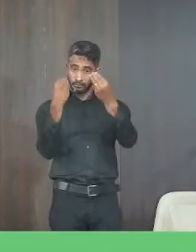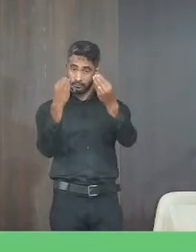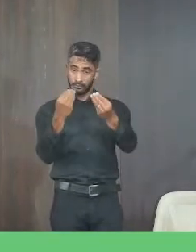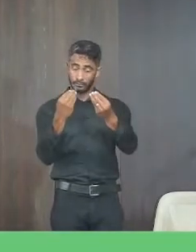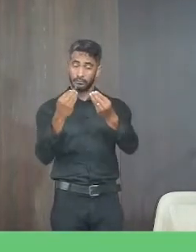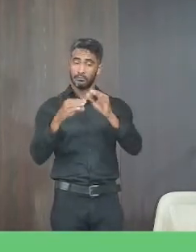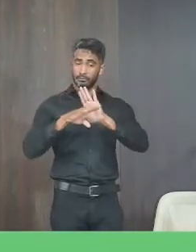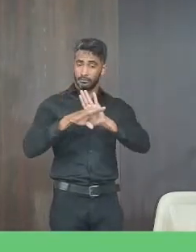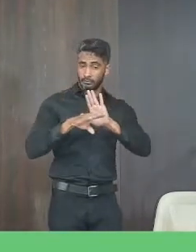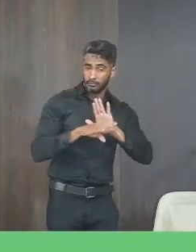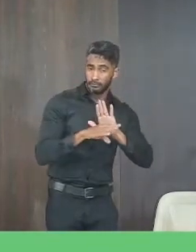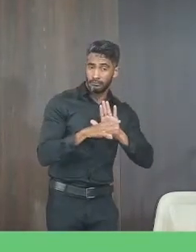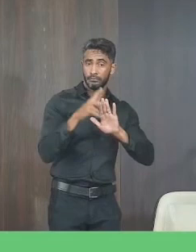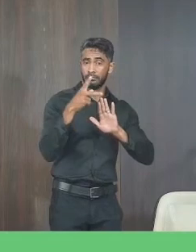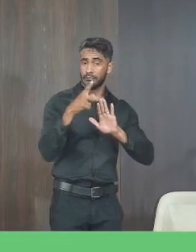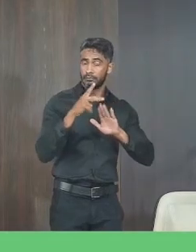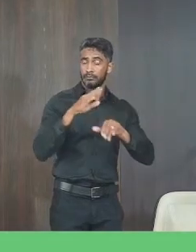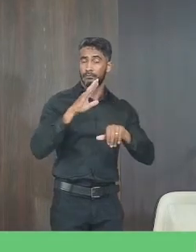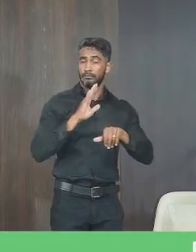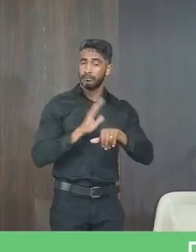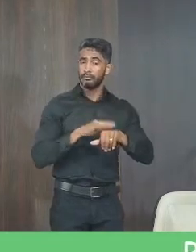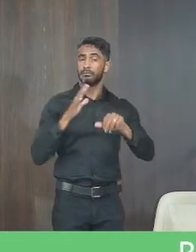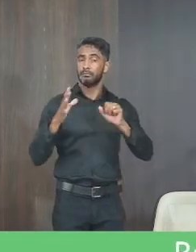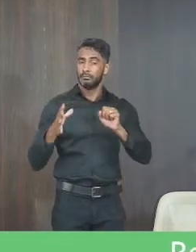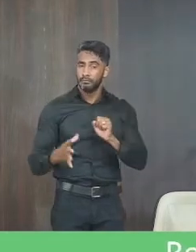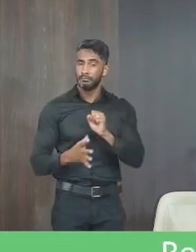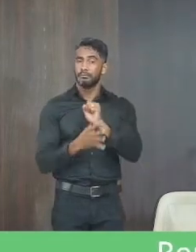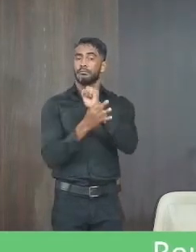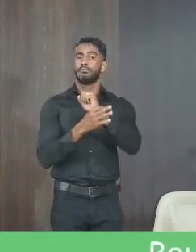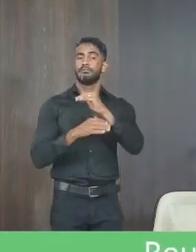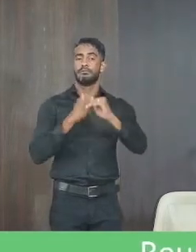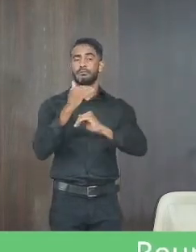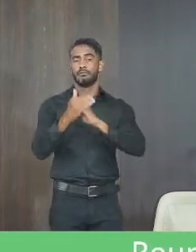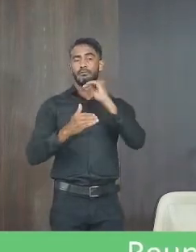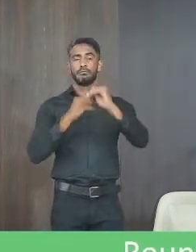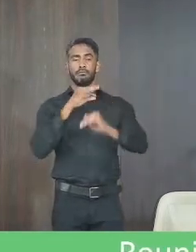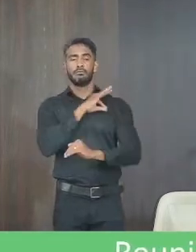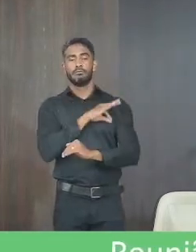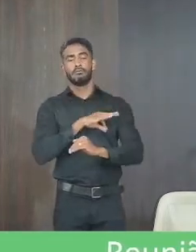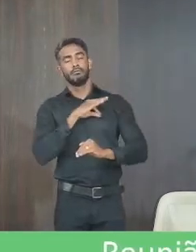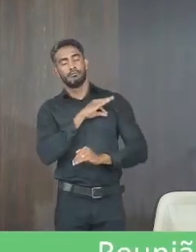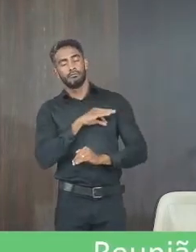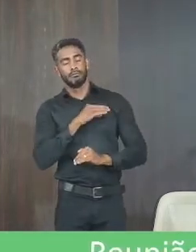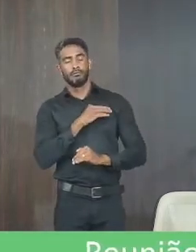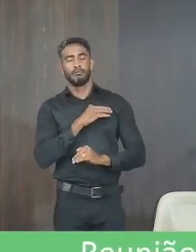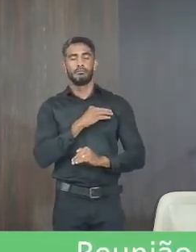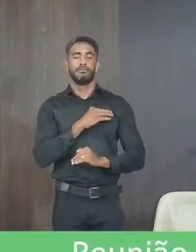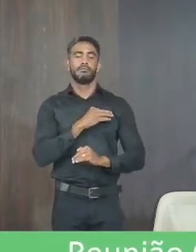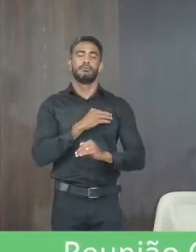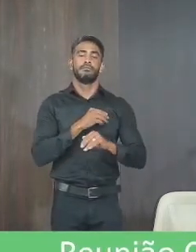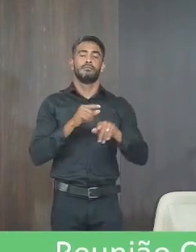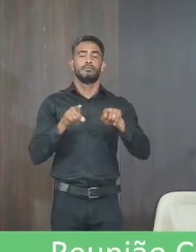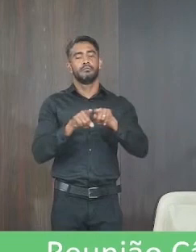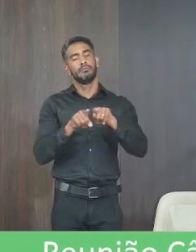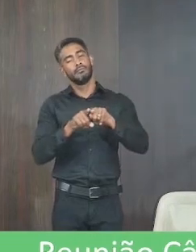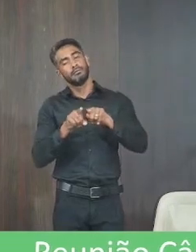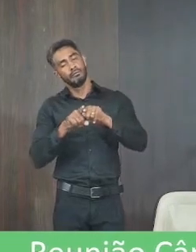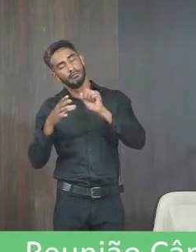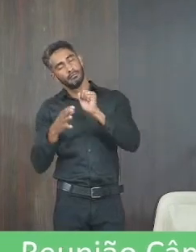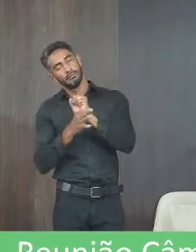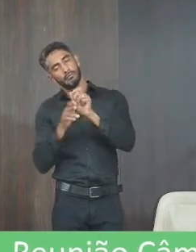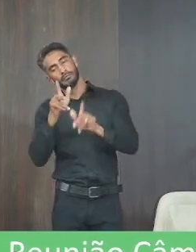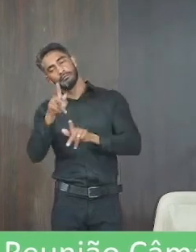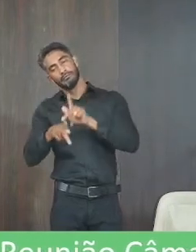potencializar e garantir mais desenvolvimento para a polícia civil através de equipamentos e de certa forma uma segurança